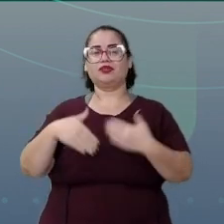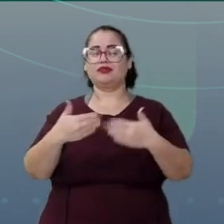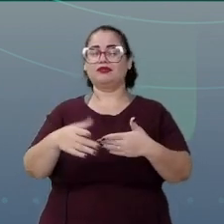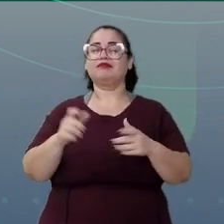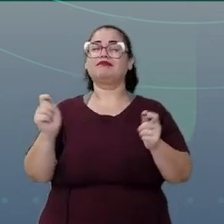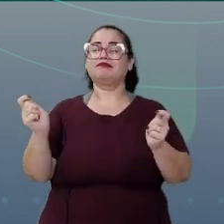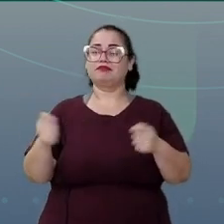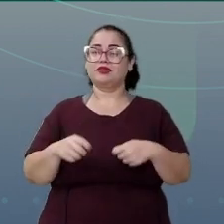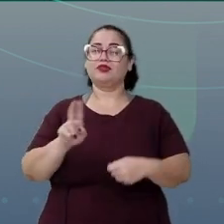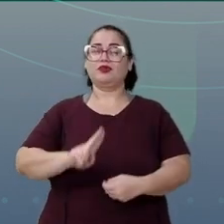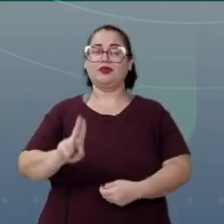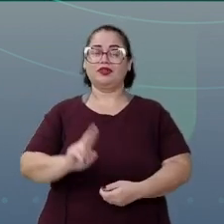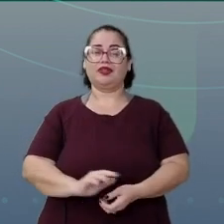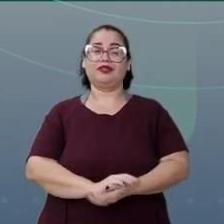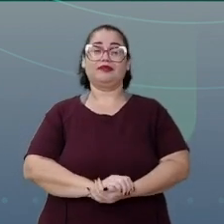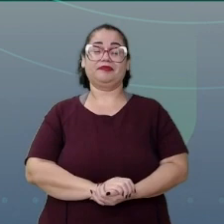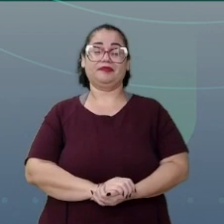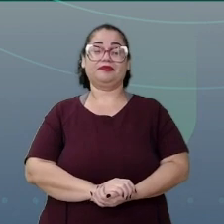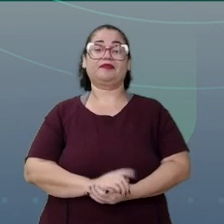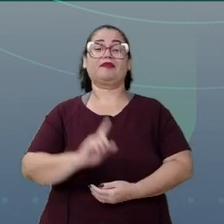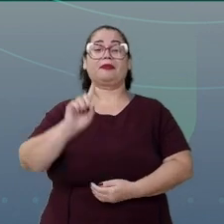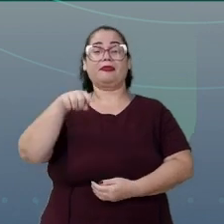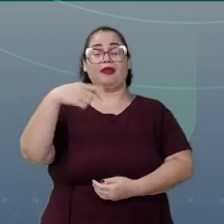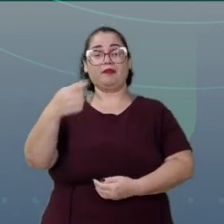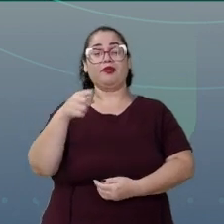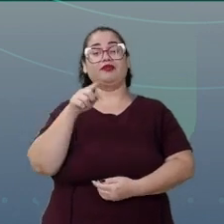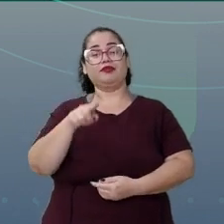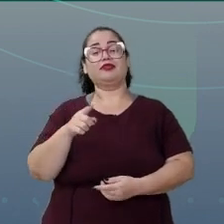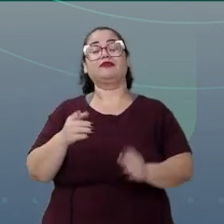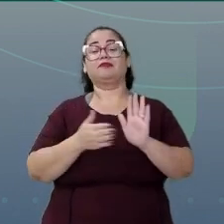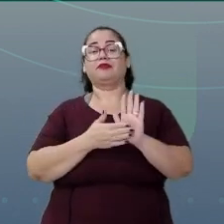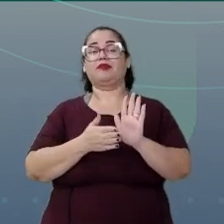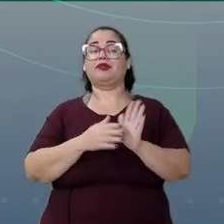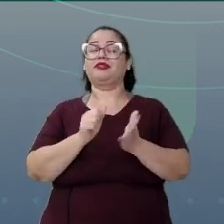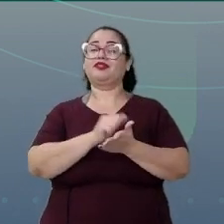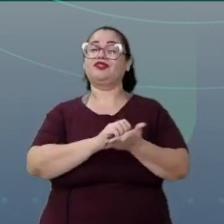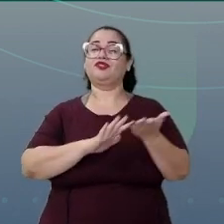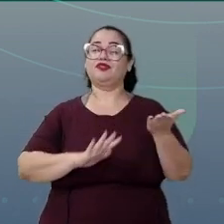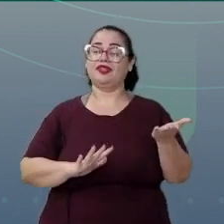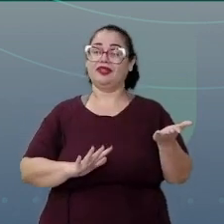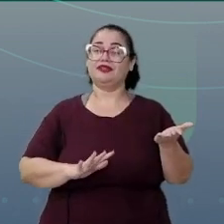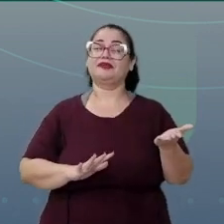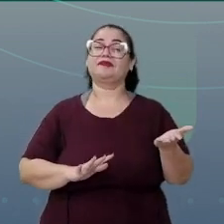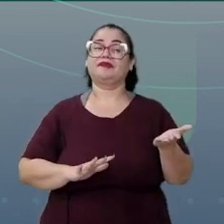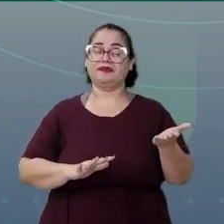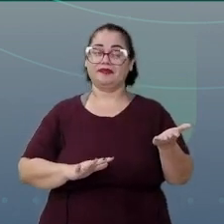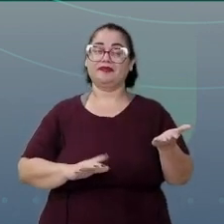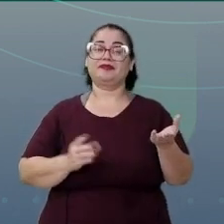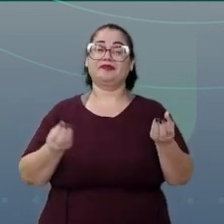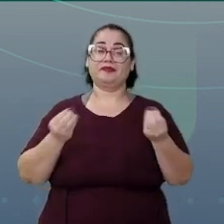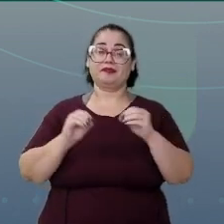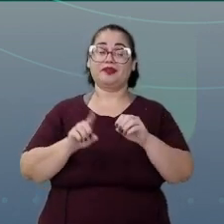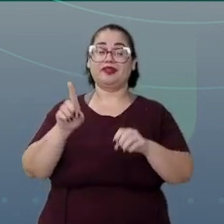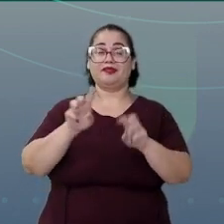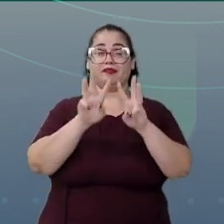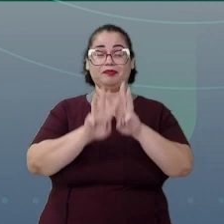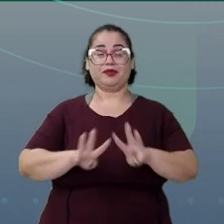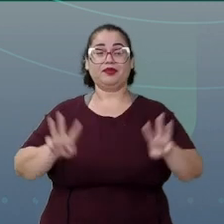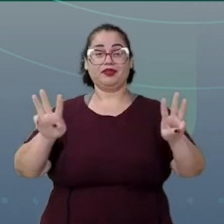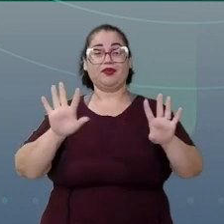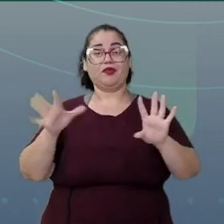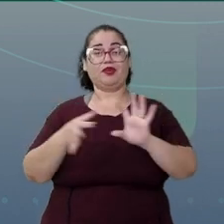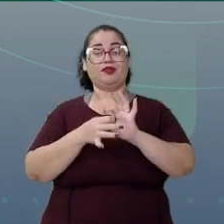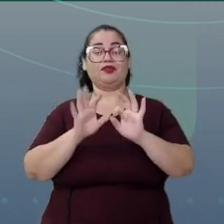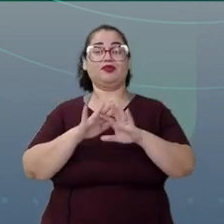tipo de frações. Depois, é hora da proposta de atividade que está lá no portal